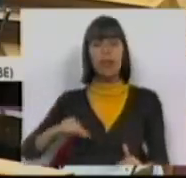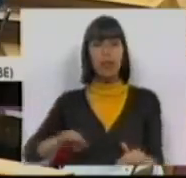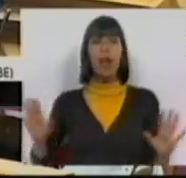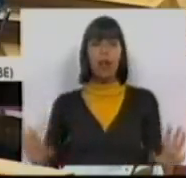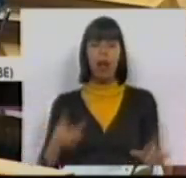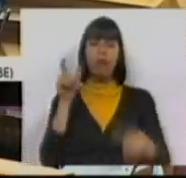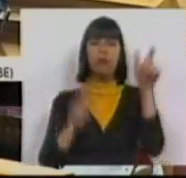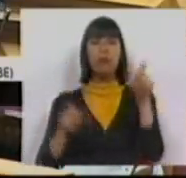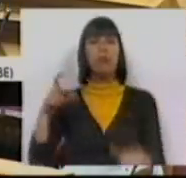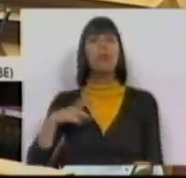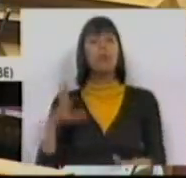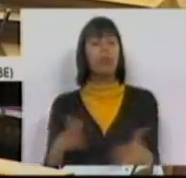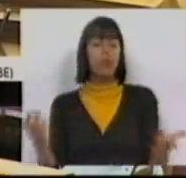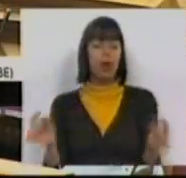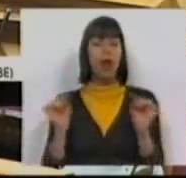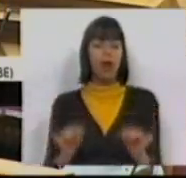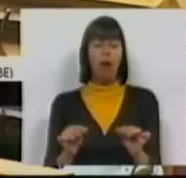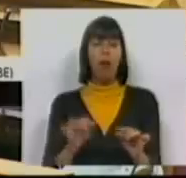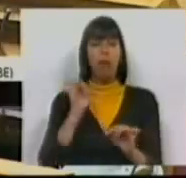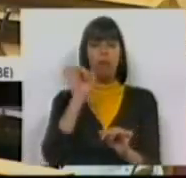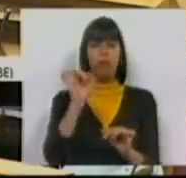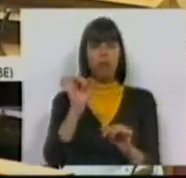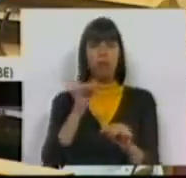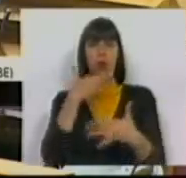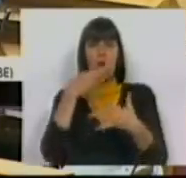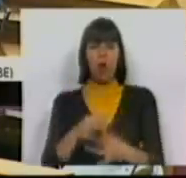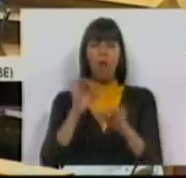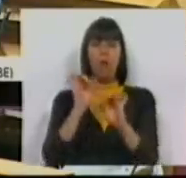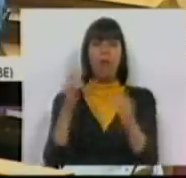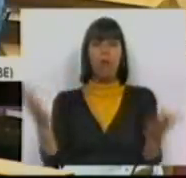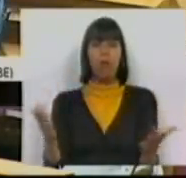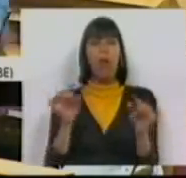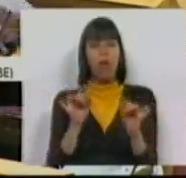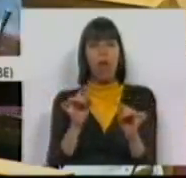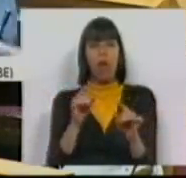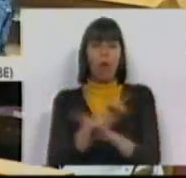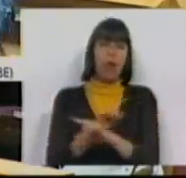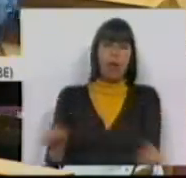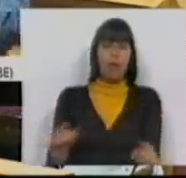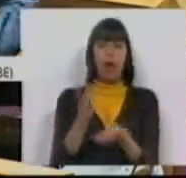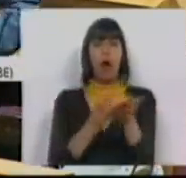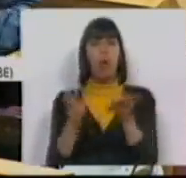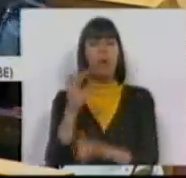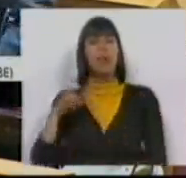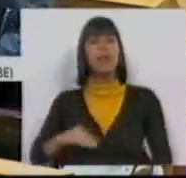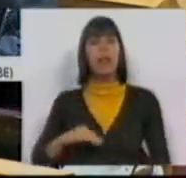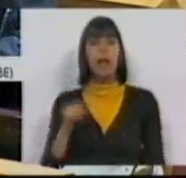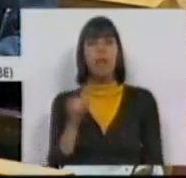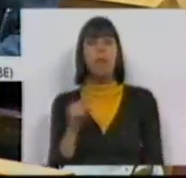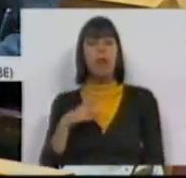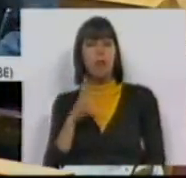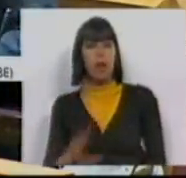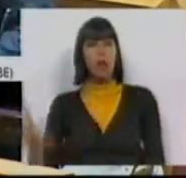para os portugueses. Esta é a vossa convicção e é o que impede o aumento do salário mínimo